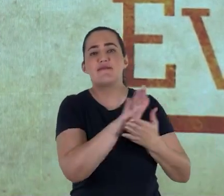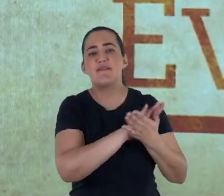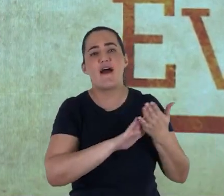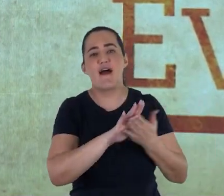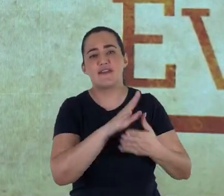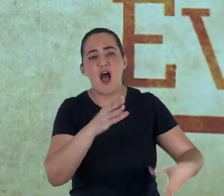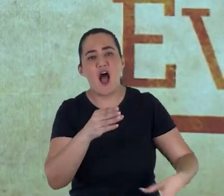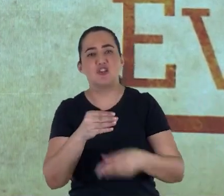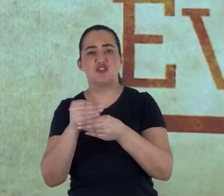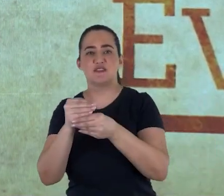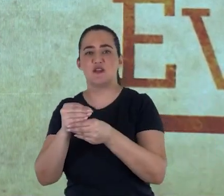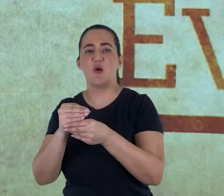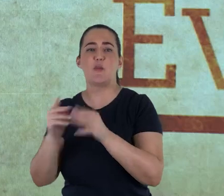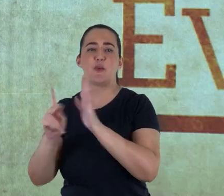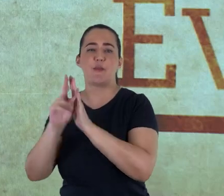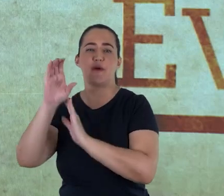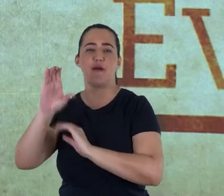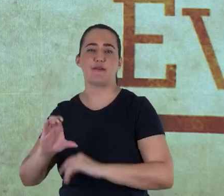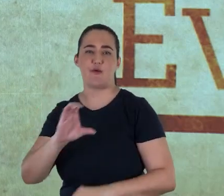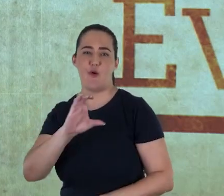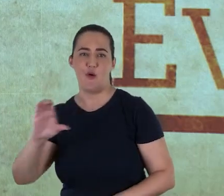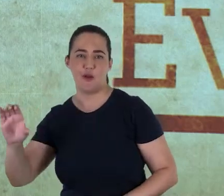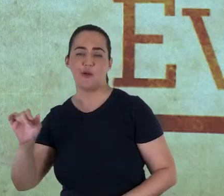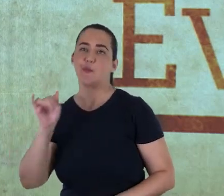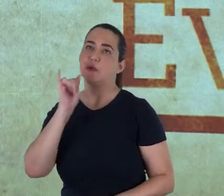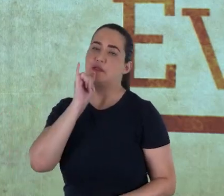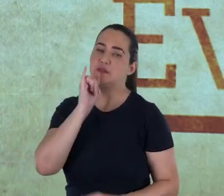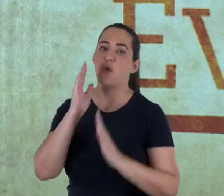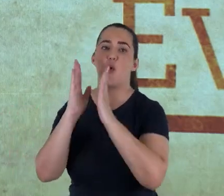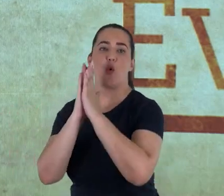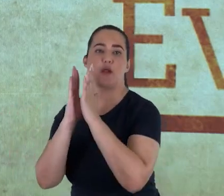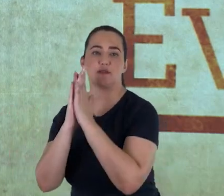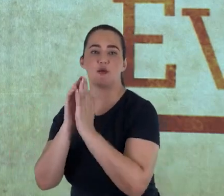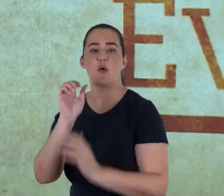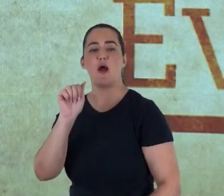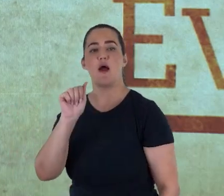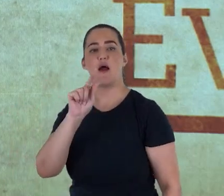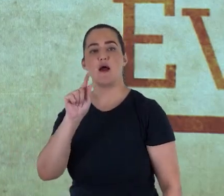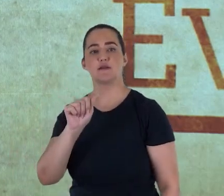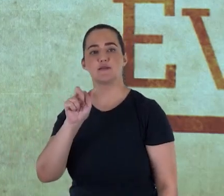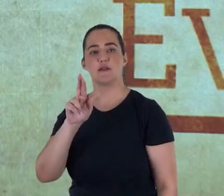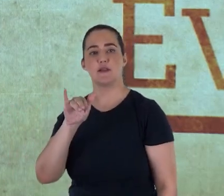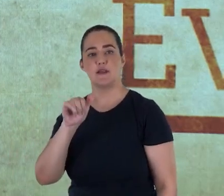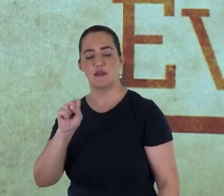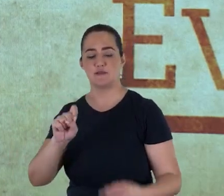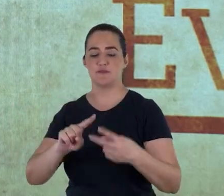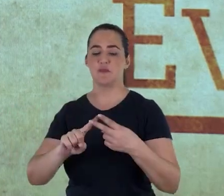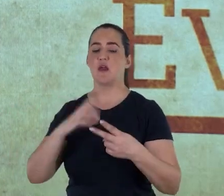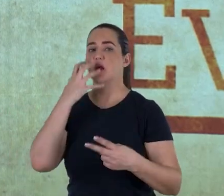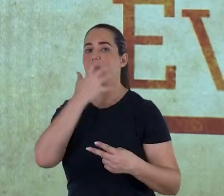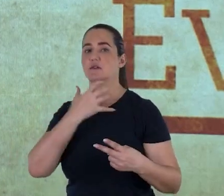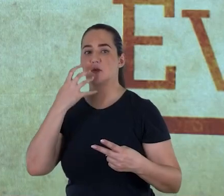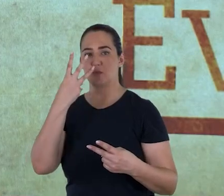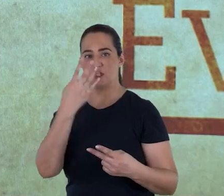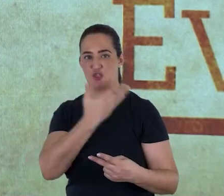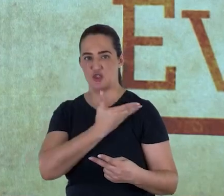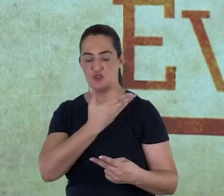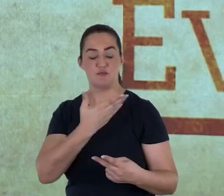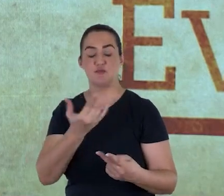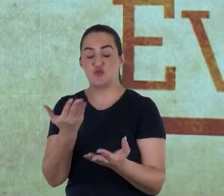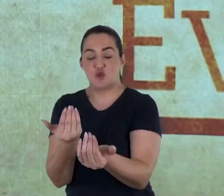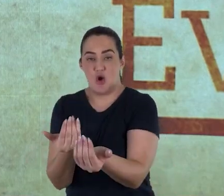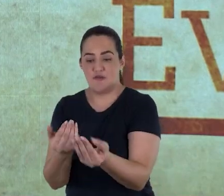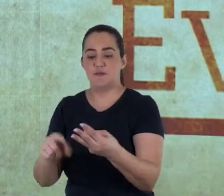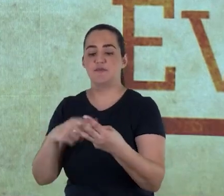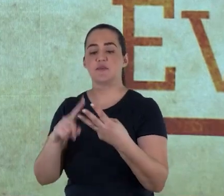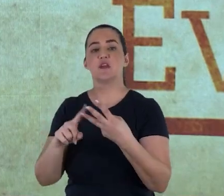que estão nos manuscritos gregos, como, por exemplo, a oração de Azarias, a canção dos três jovens e a história de